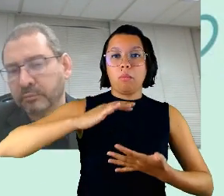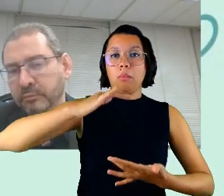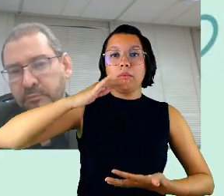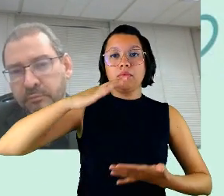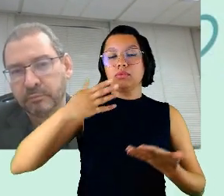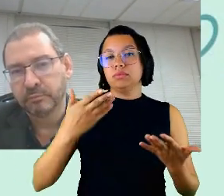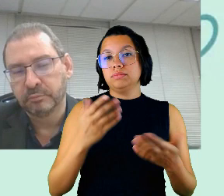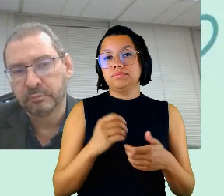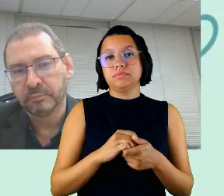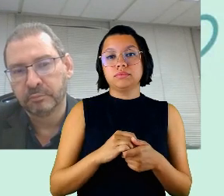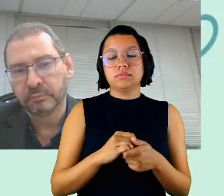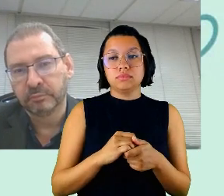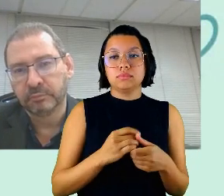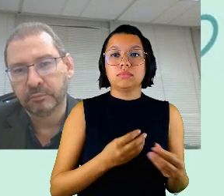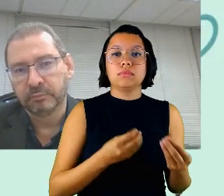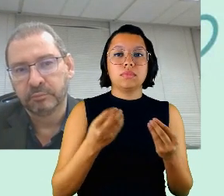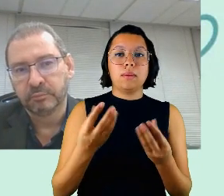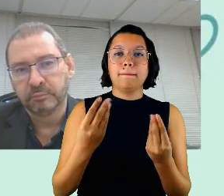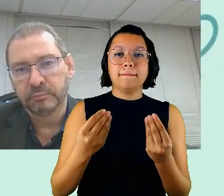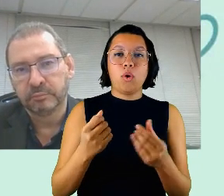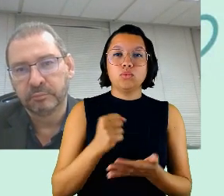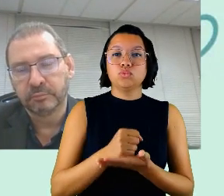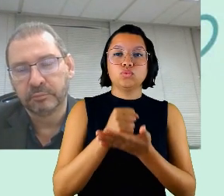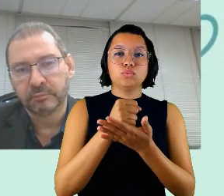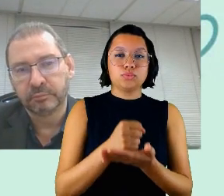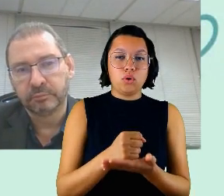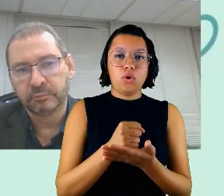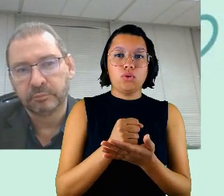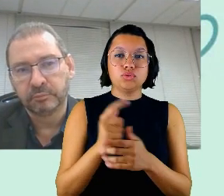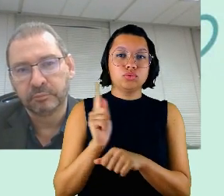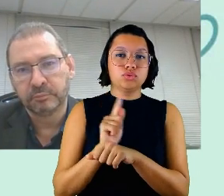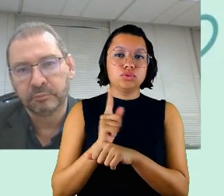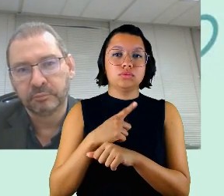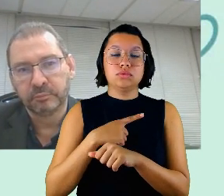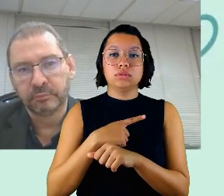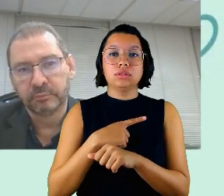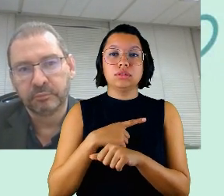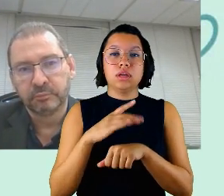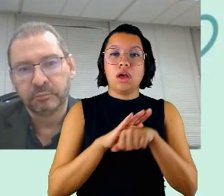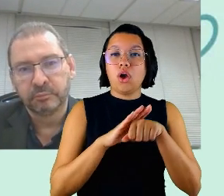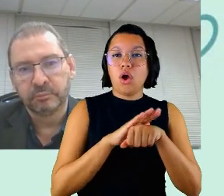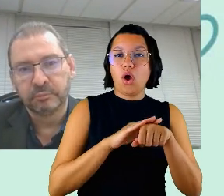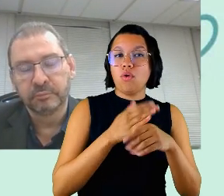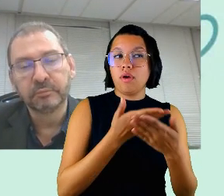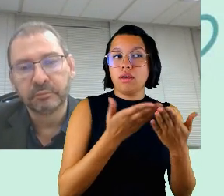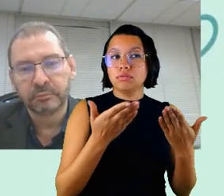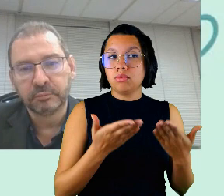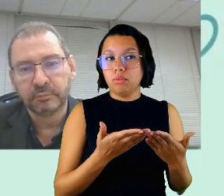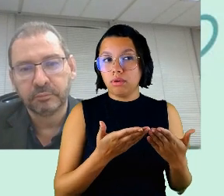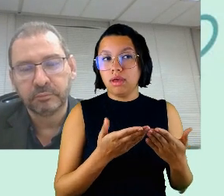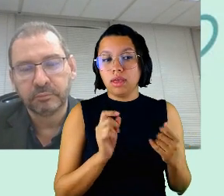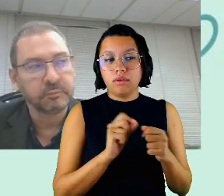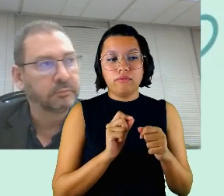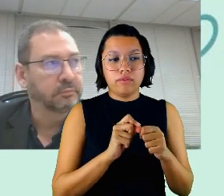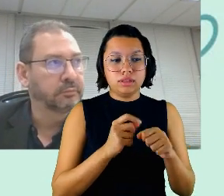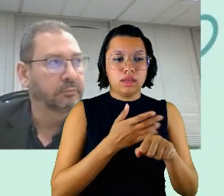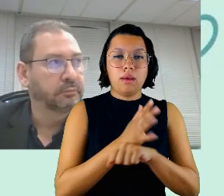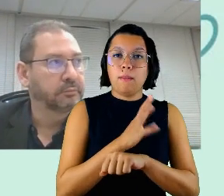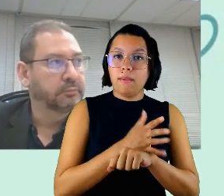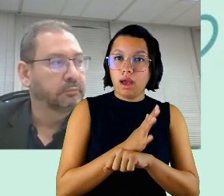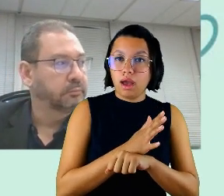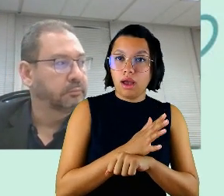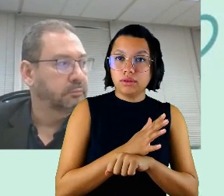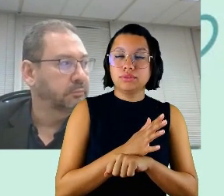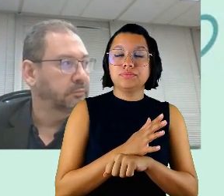prover muito suporte aos gestores ter rodas de conversas com eles se fazer oficinas em que eles possam propor